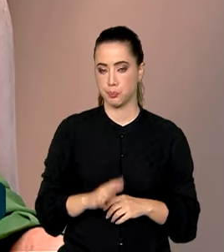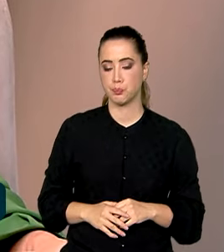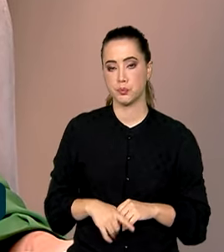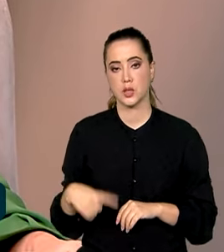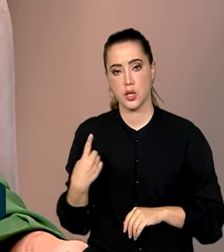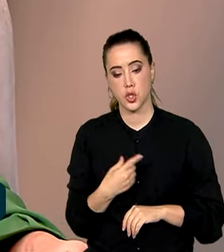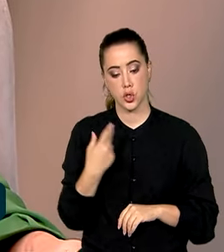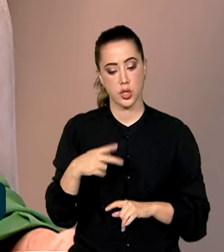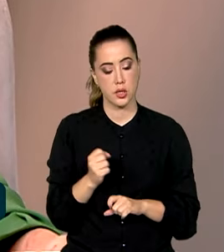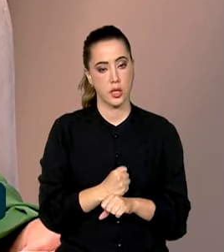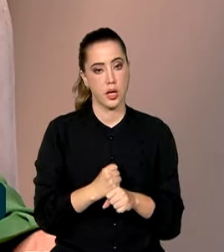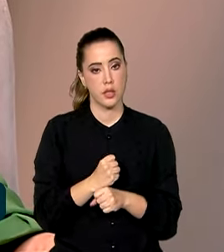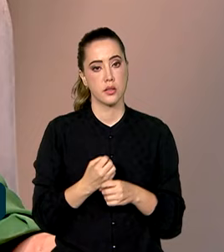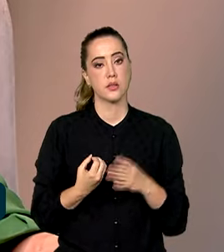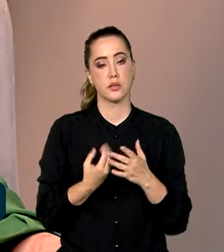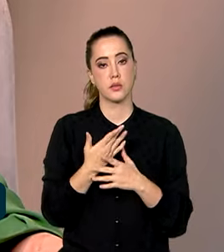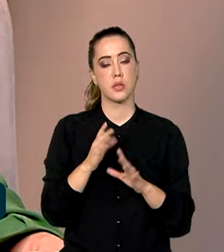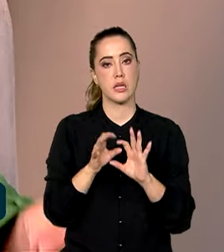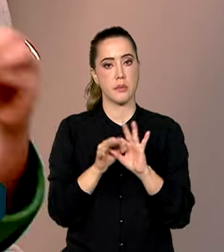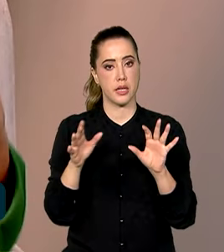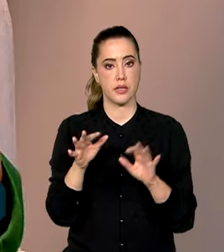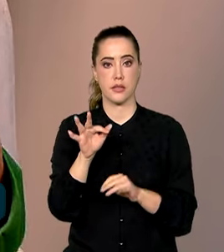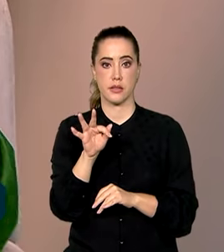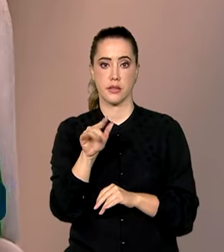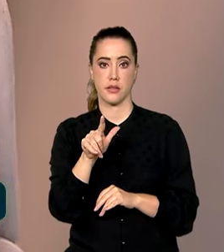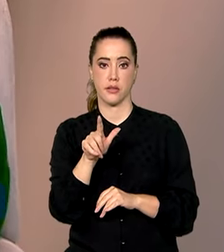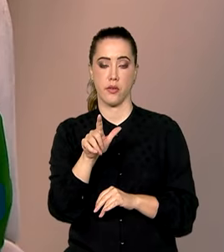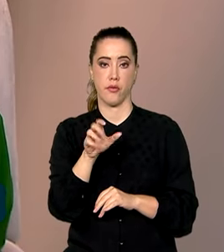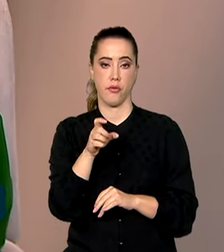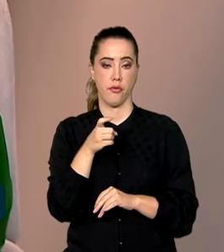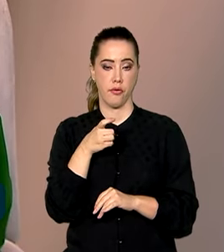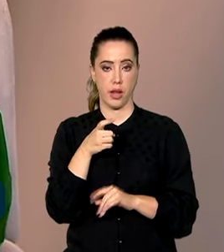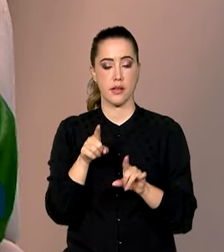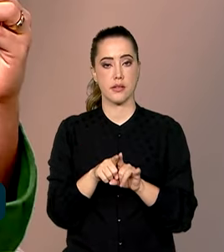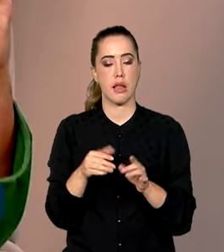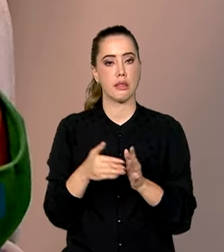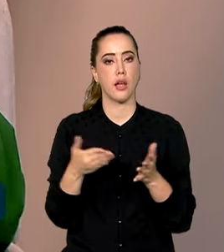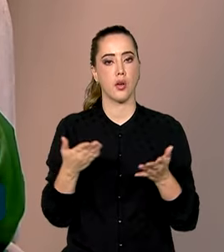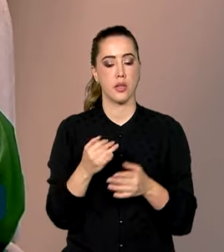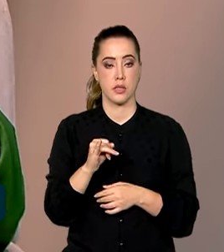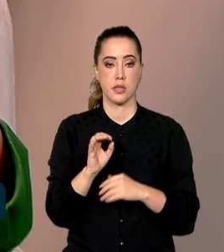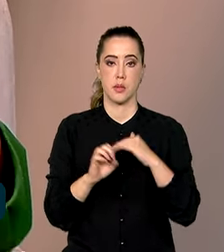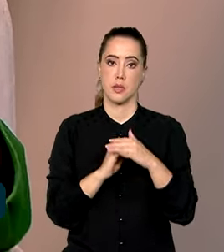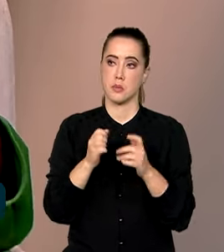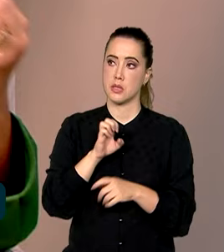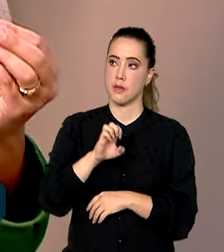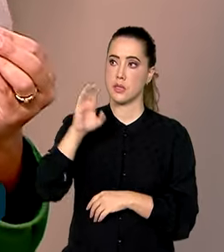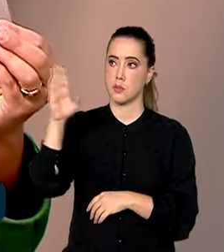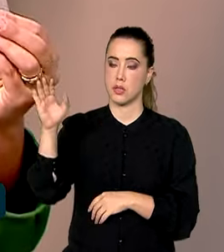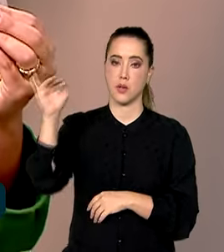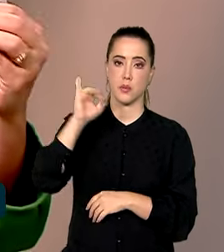nós lançamos este ano o nós chamamos de licença flex. Até agora, se uma empresa precisava exportar ou importar algo